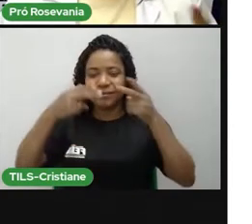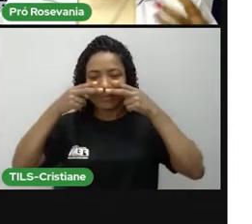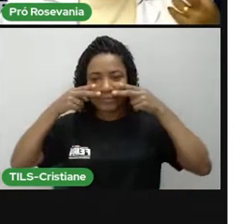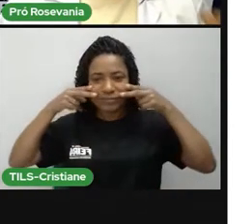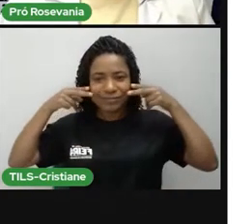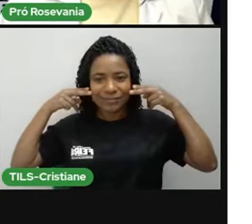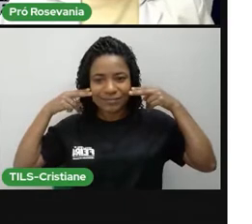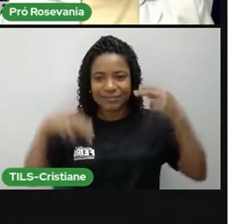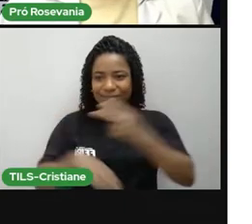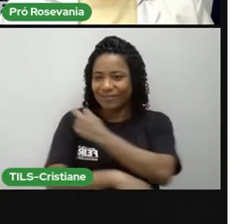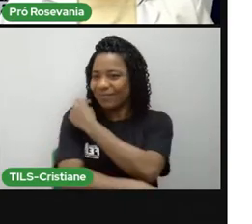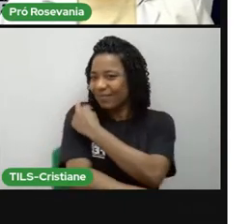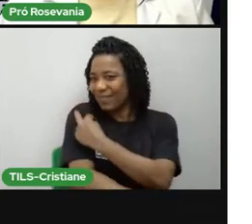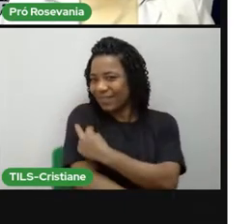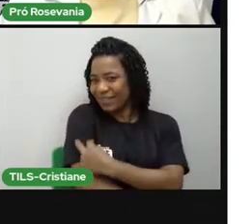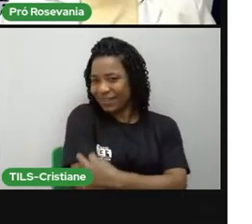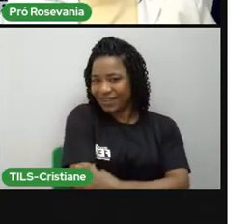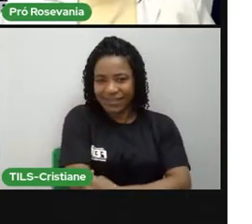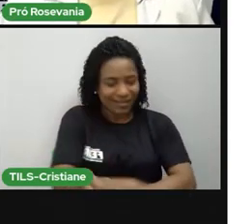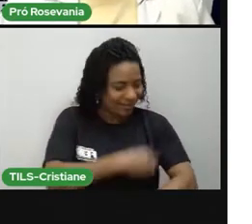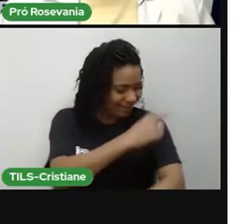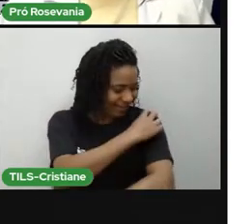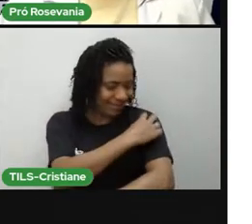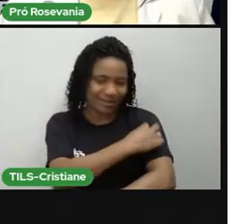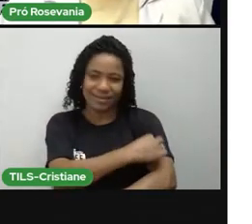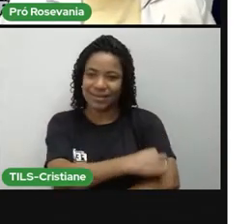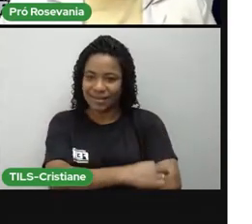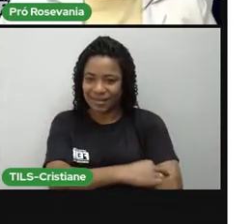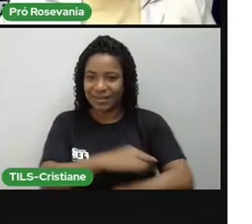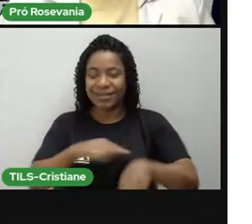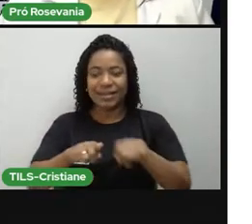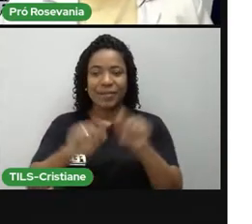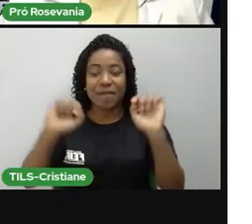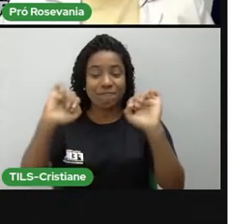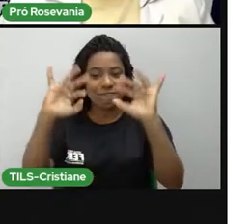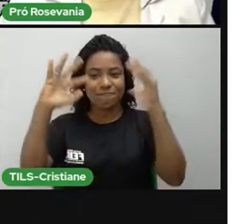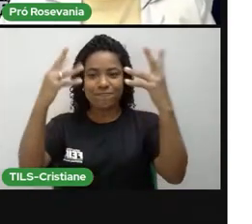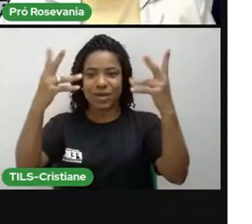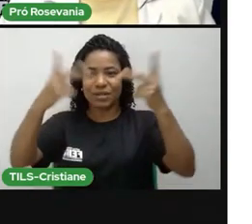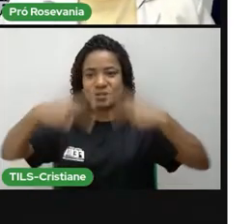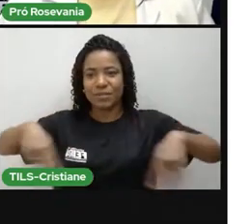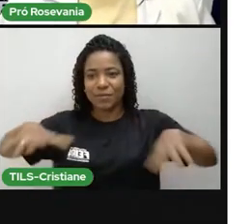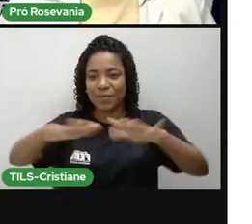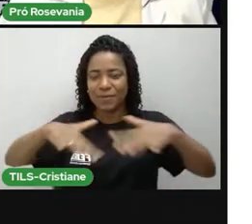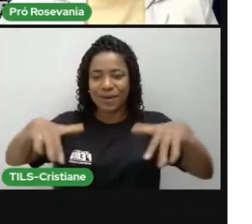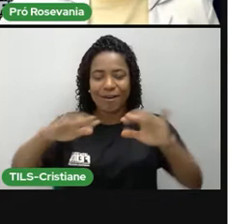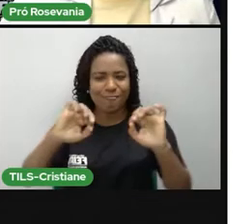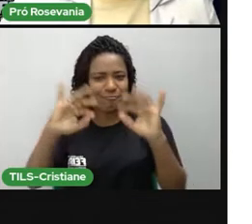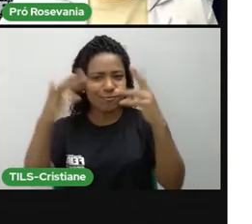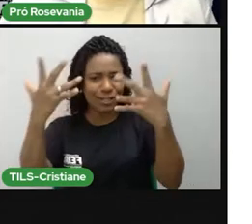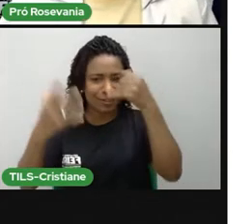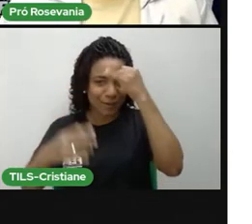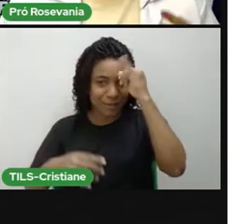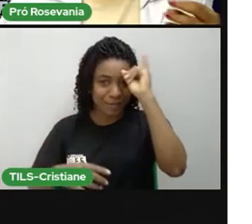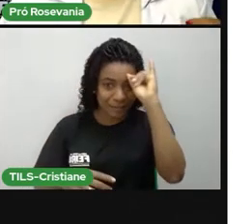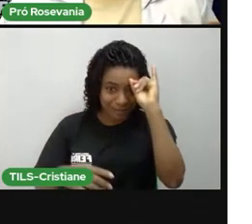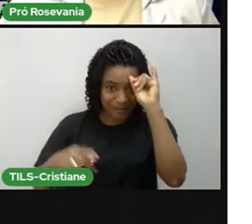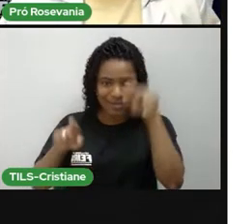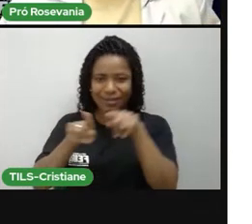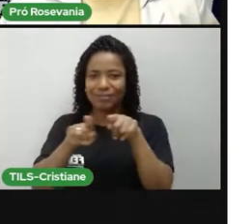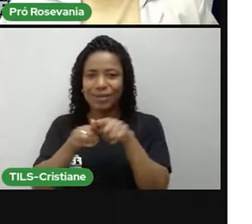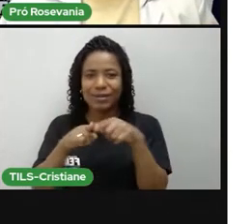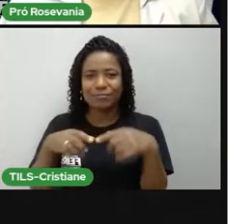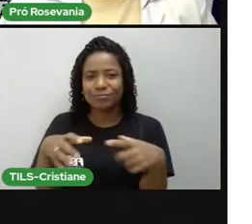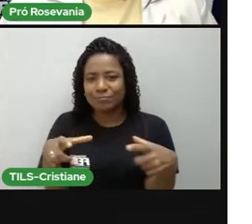tão representativo para a gente, né, é as festas populares, a festa do boi, as nossas comidas, olha que